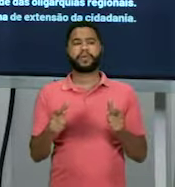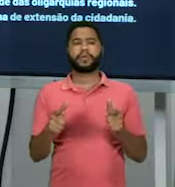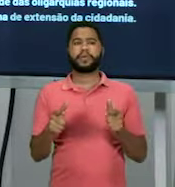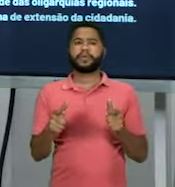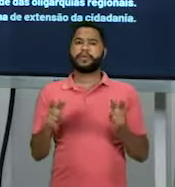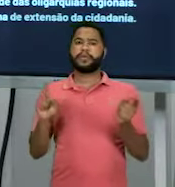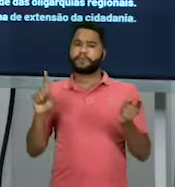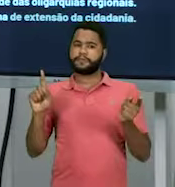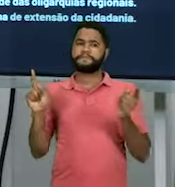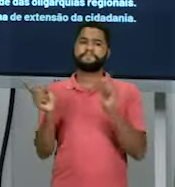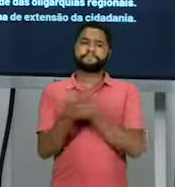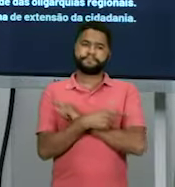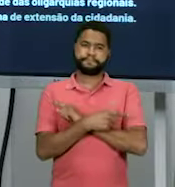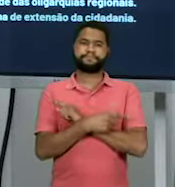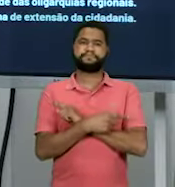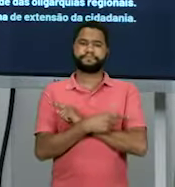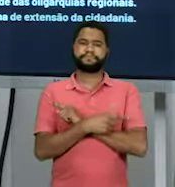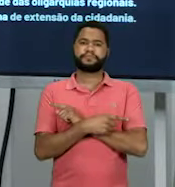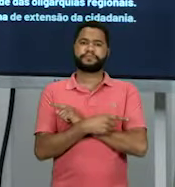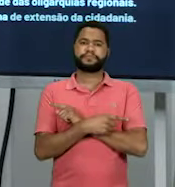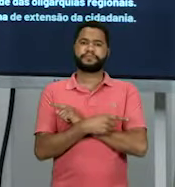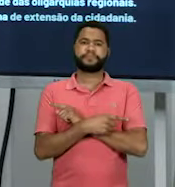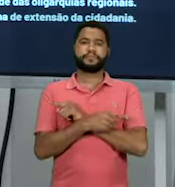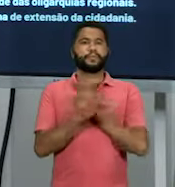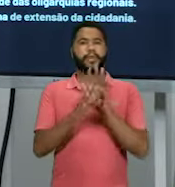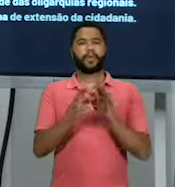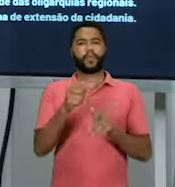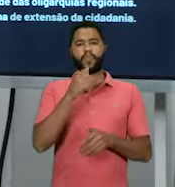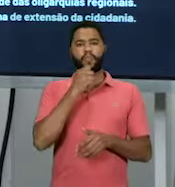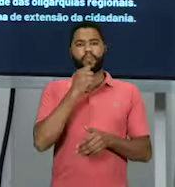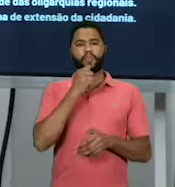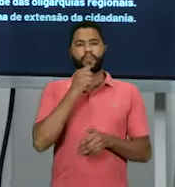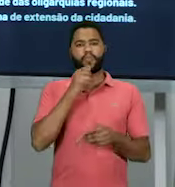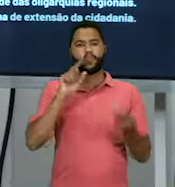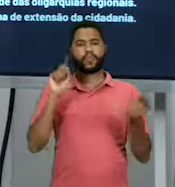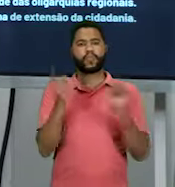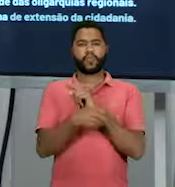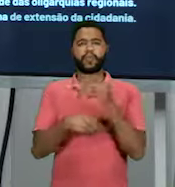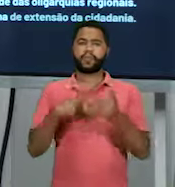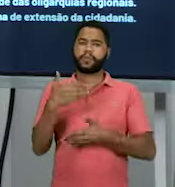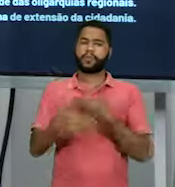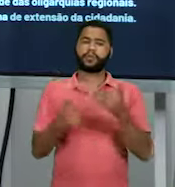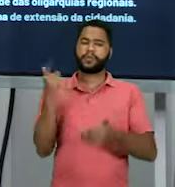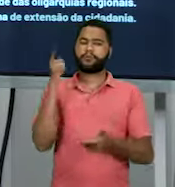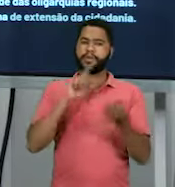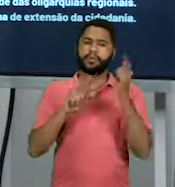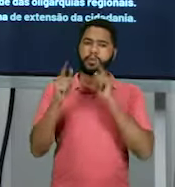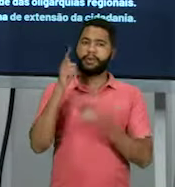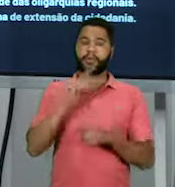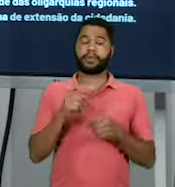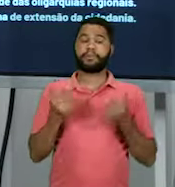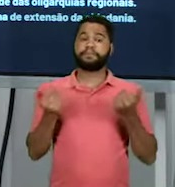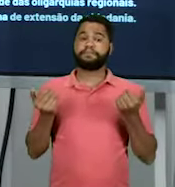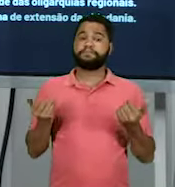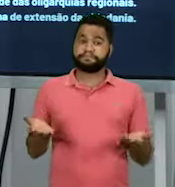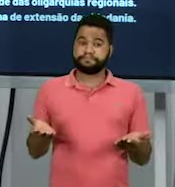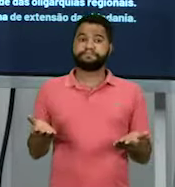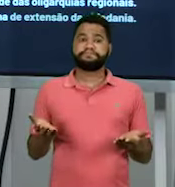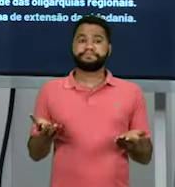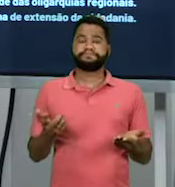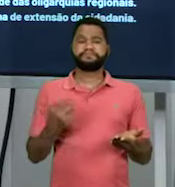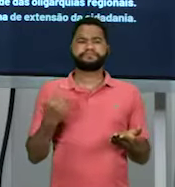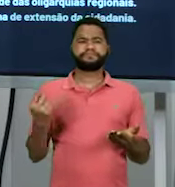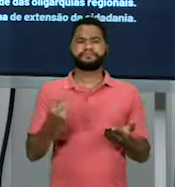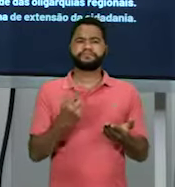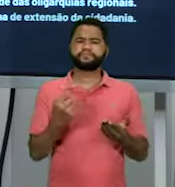inverteram aí, que não inverteram, na verdade, né? Esse processo de conquistas. Então, quando a gente